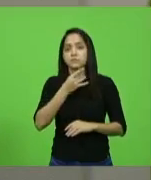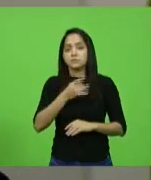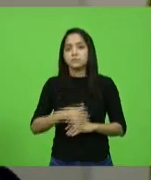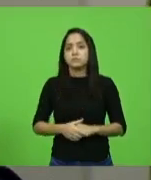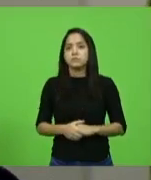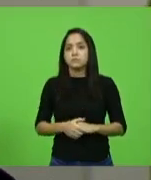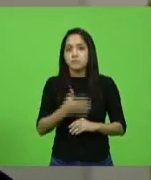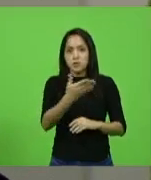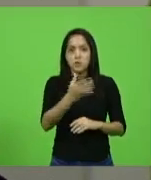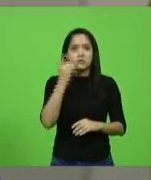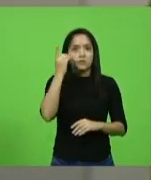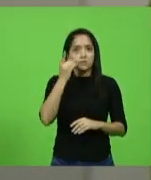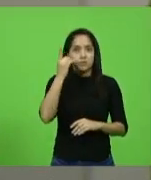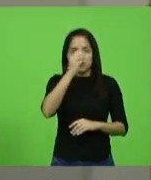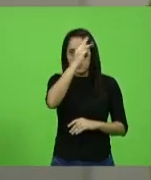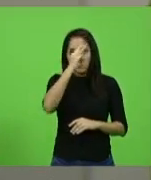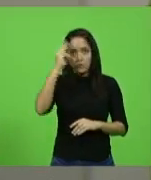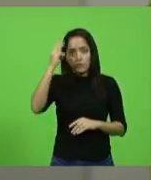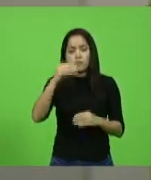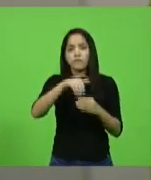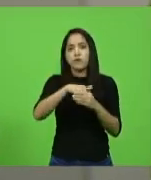vota o deputado Volney Weber?